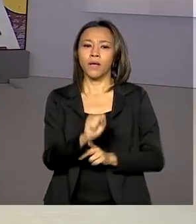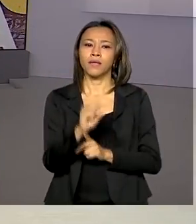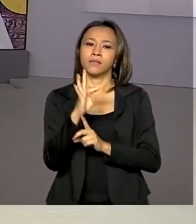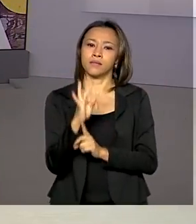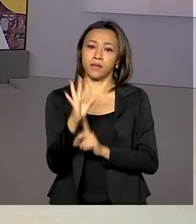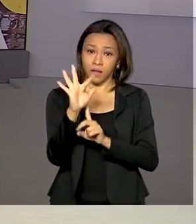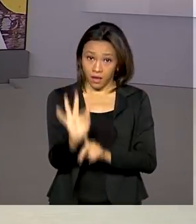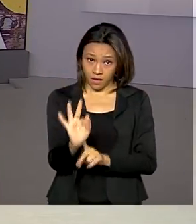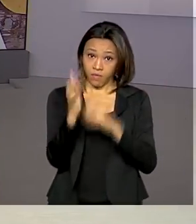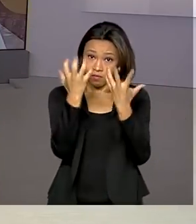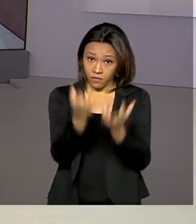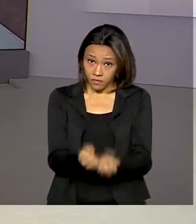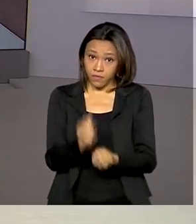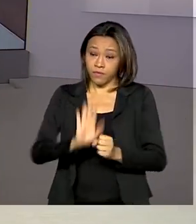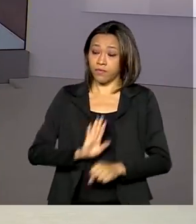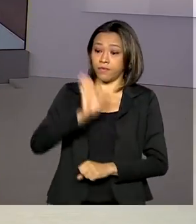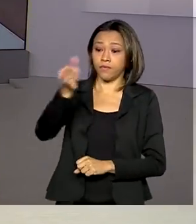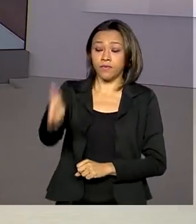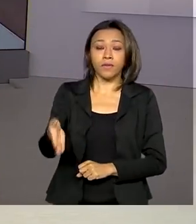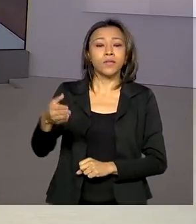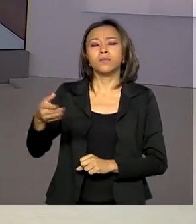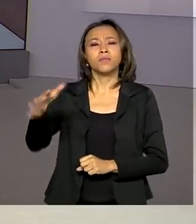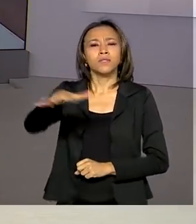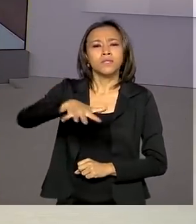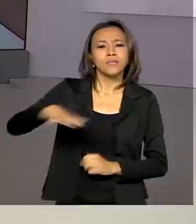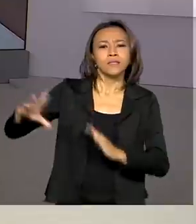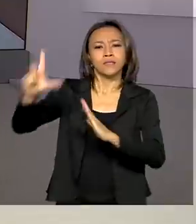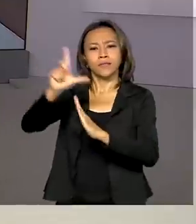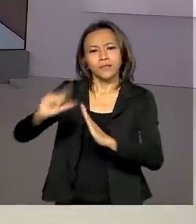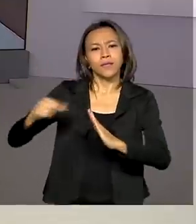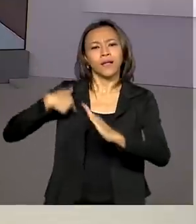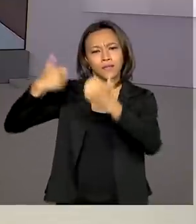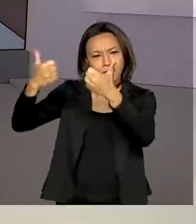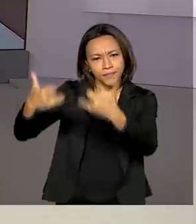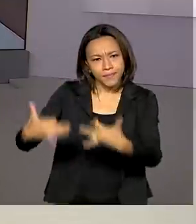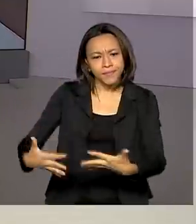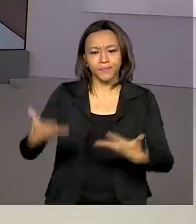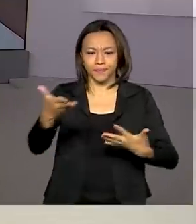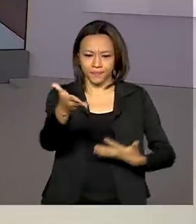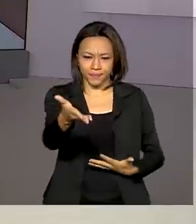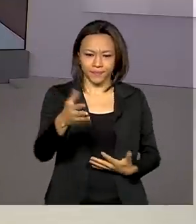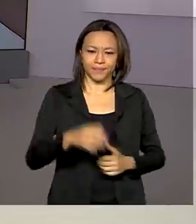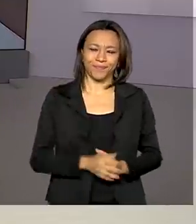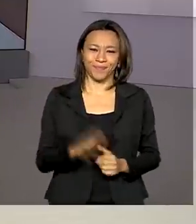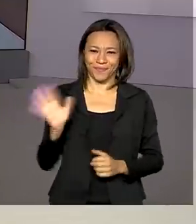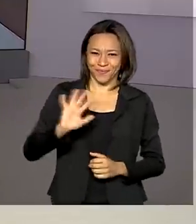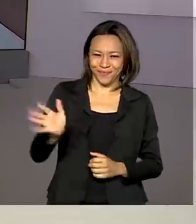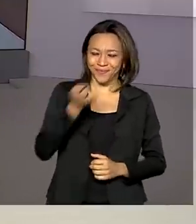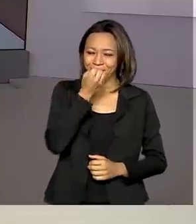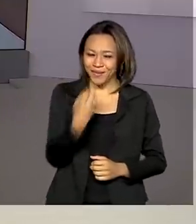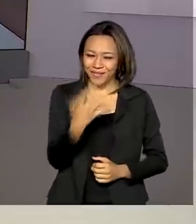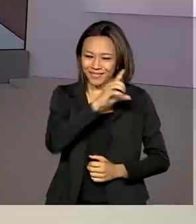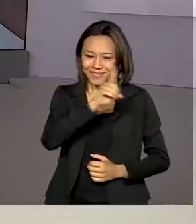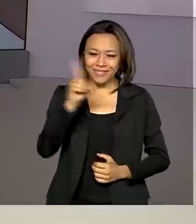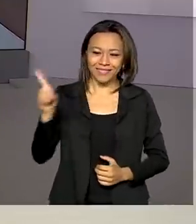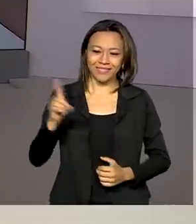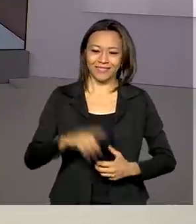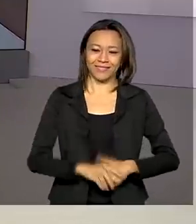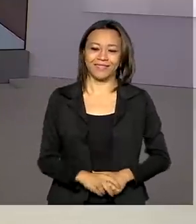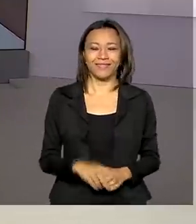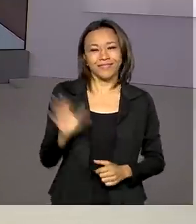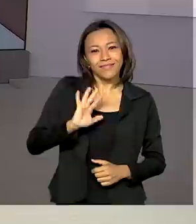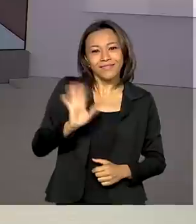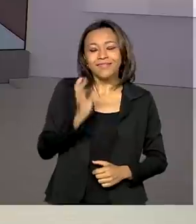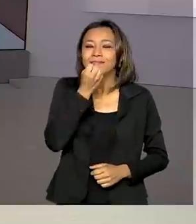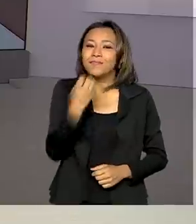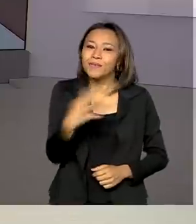então agora ao Palácio do Planalto conversar com a repórter Gabriela Noronha. Ela traz ao vivo para a gente as informações. Oi, Gabi, bom dia. Olá,